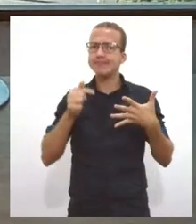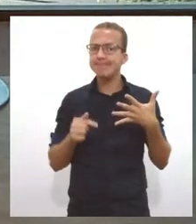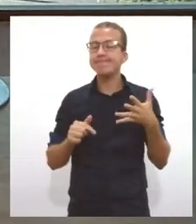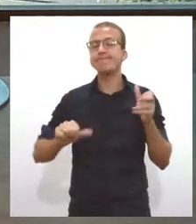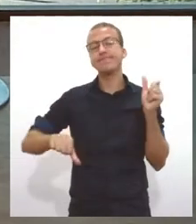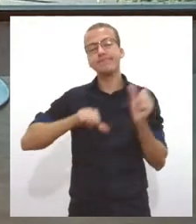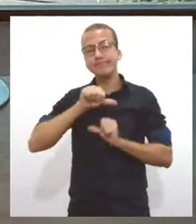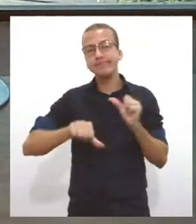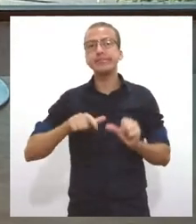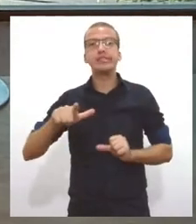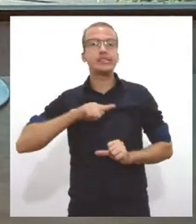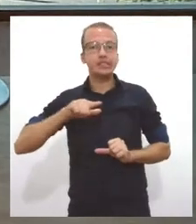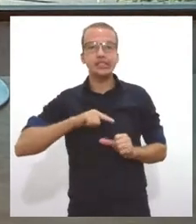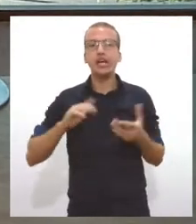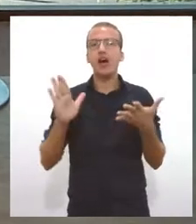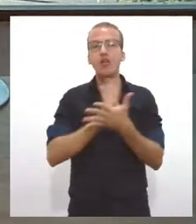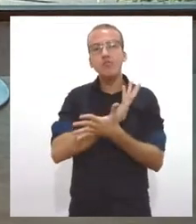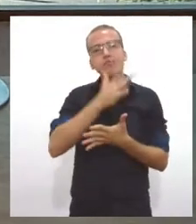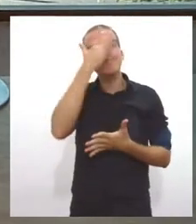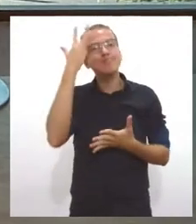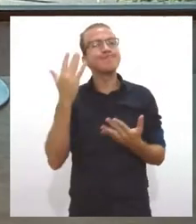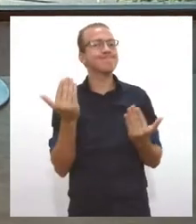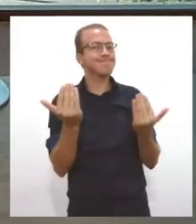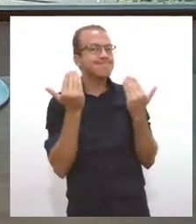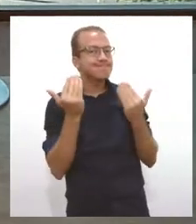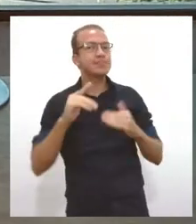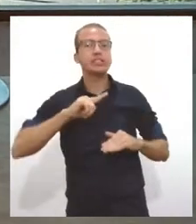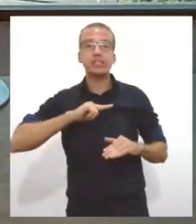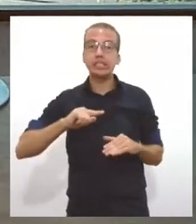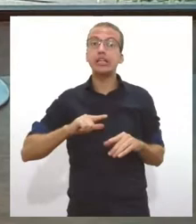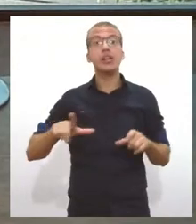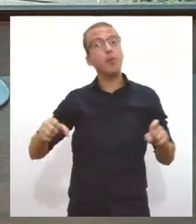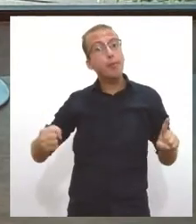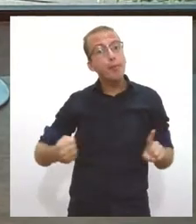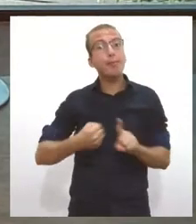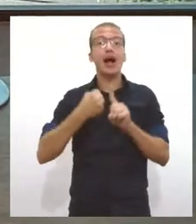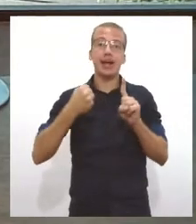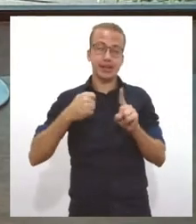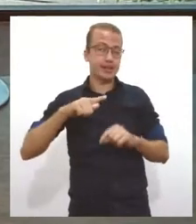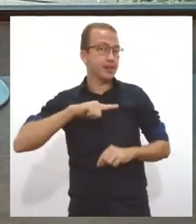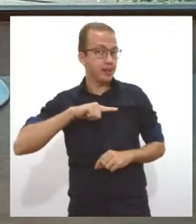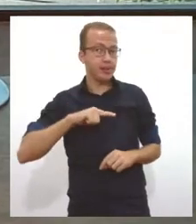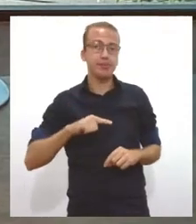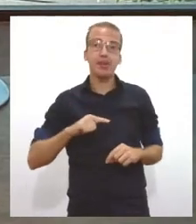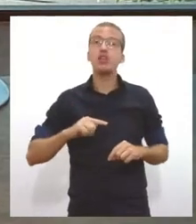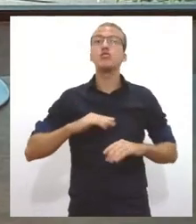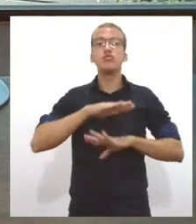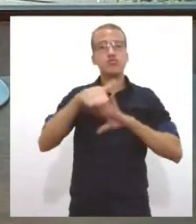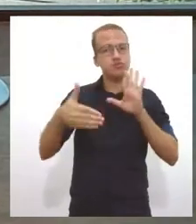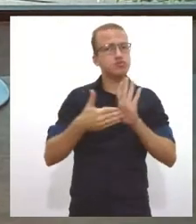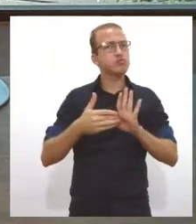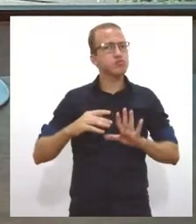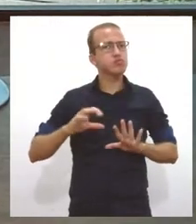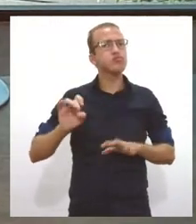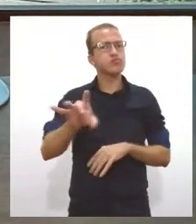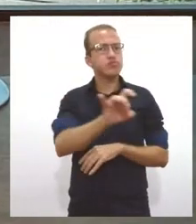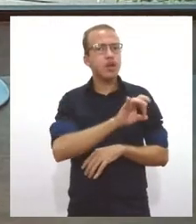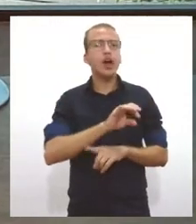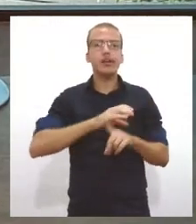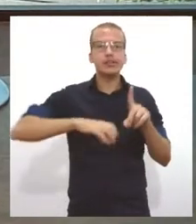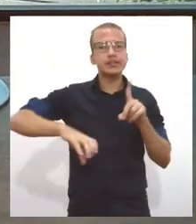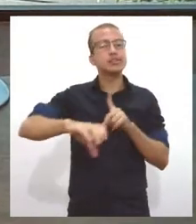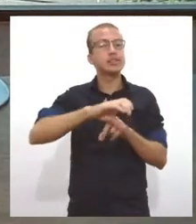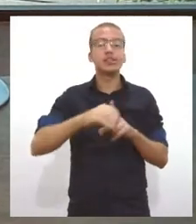dúvidas, né? Impactos também. Impactos também na vida de todos nós cidadãos. Como a gente estava conversando ontem, né, Cátia? A gente muitas vezes